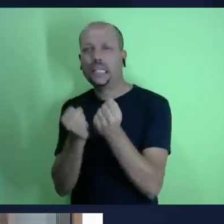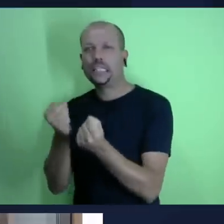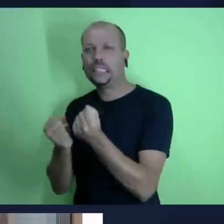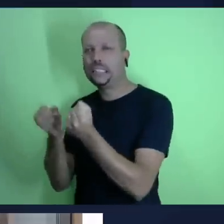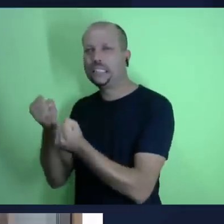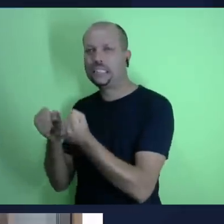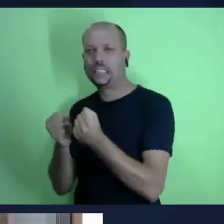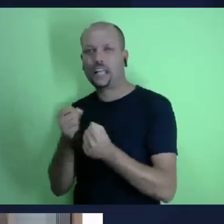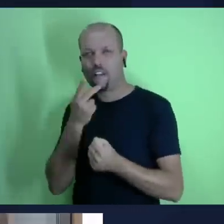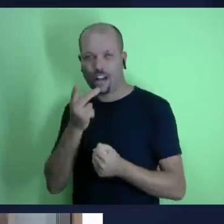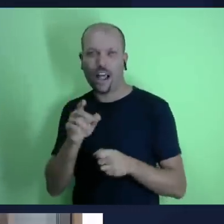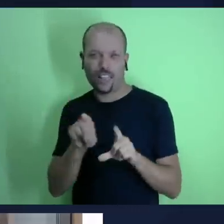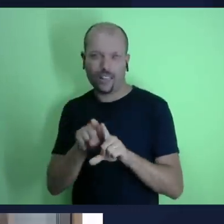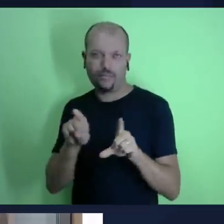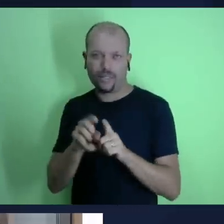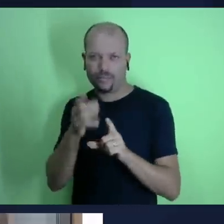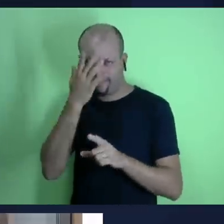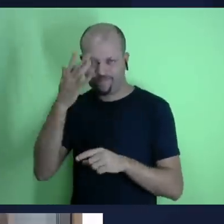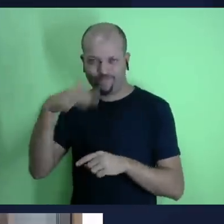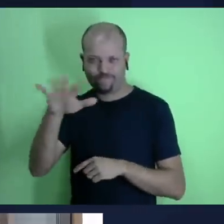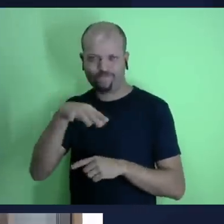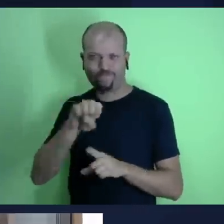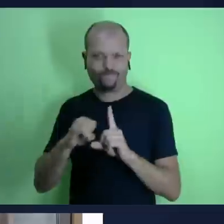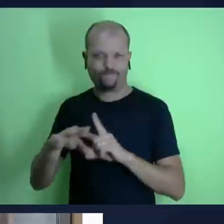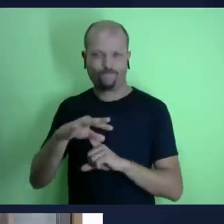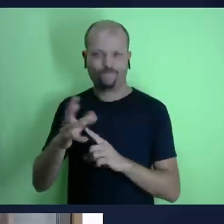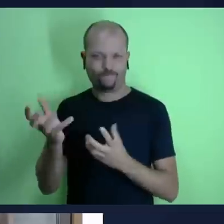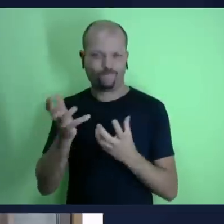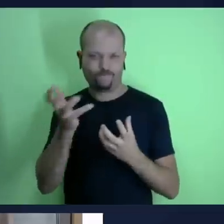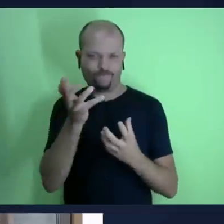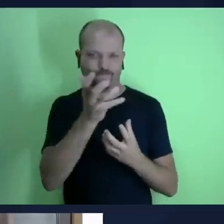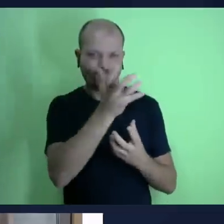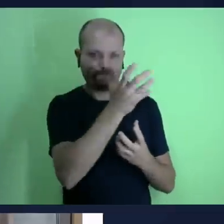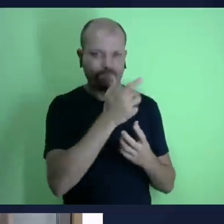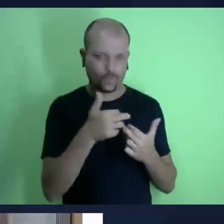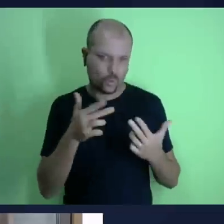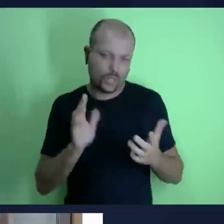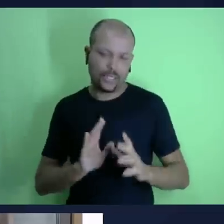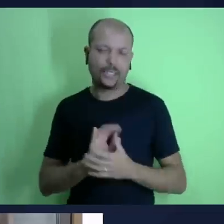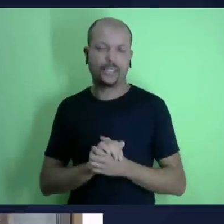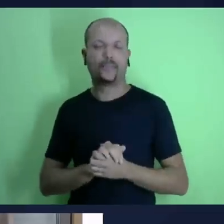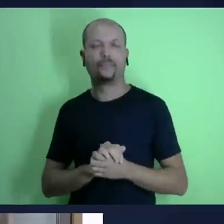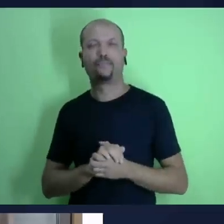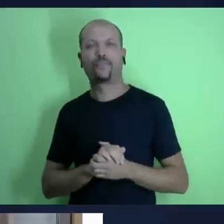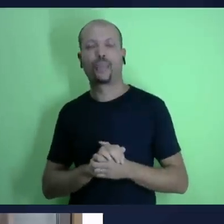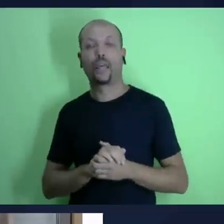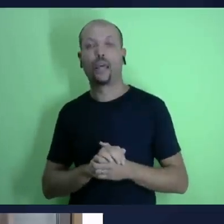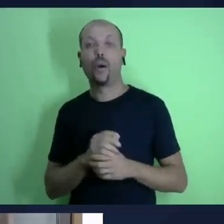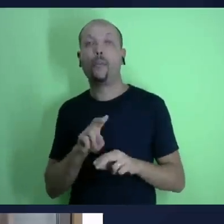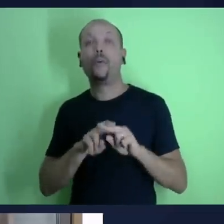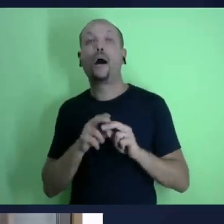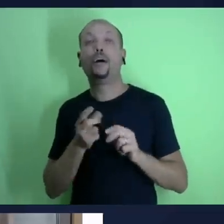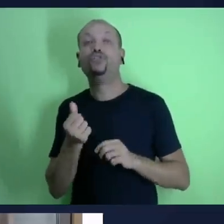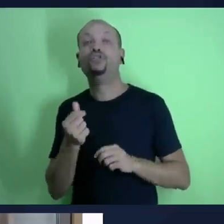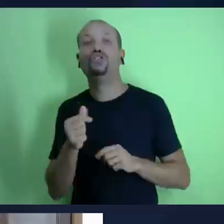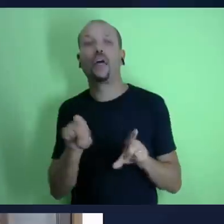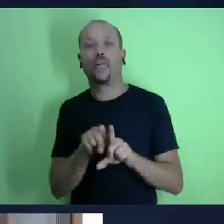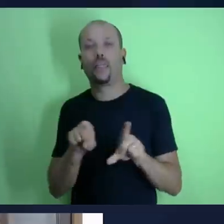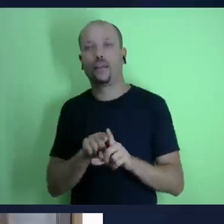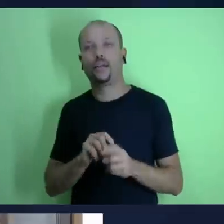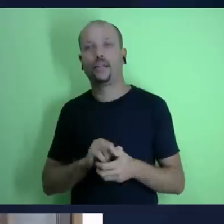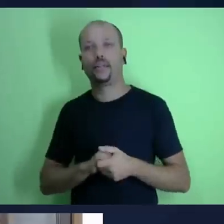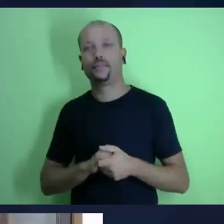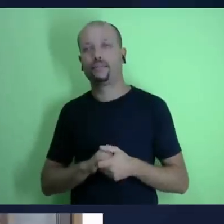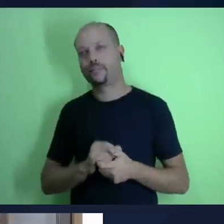quantos males quantos quanta corrupção quanto roubo quanta morte quanta maldade quanta coisa ruim se